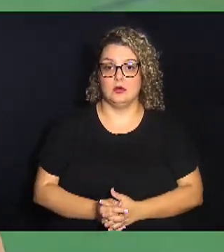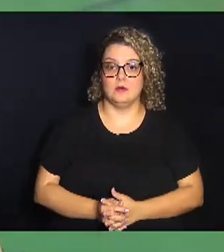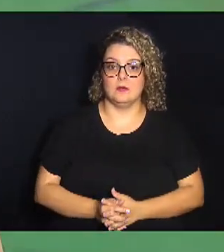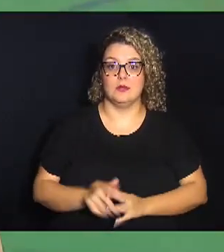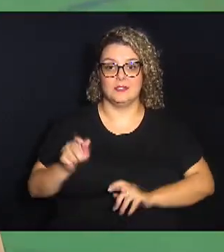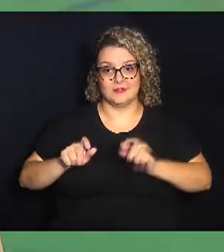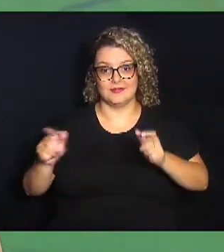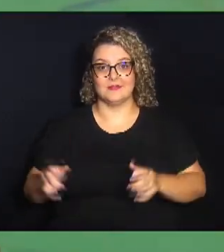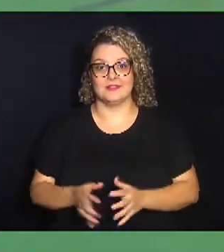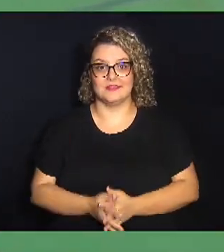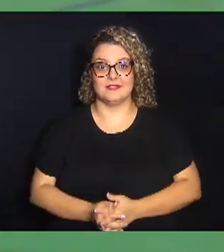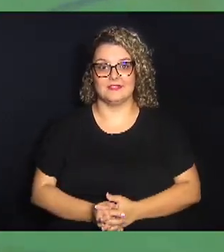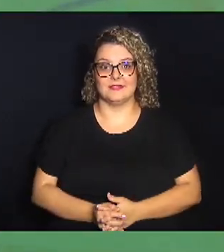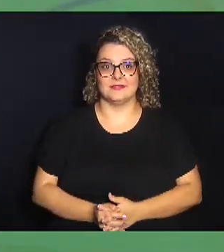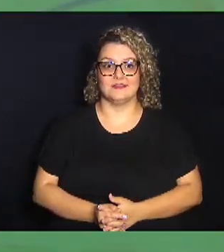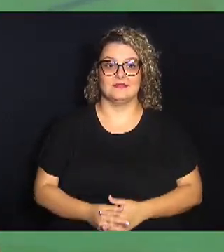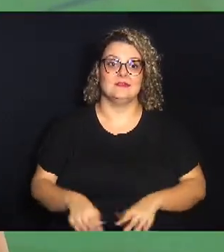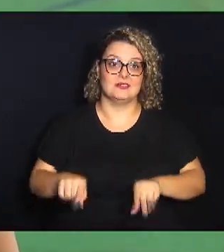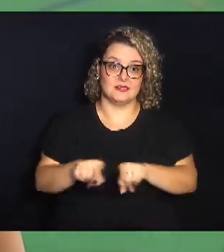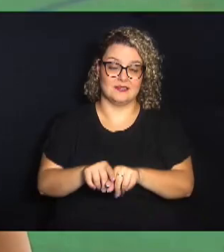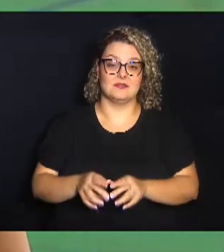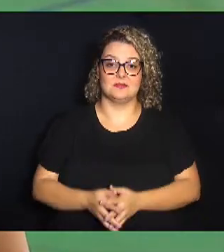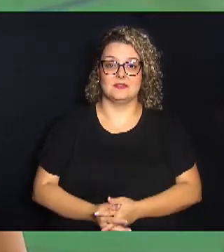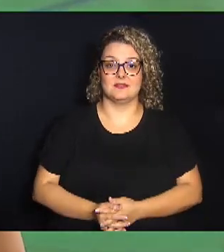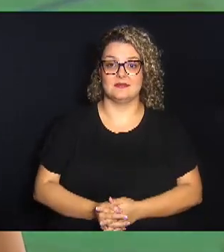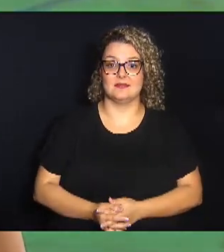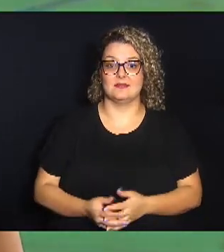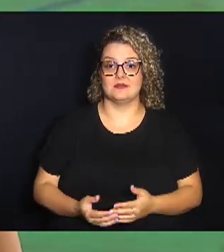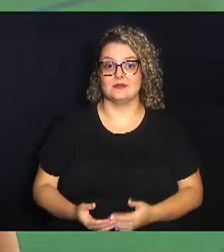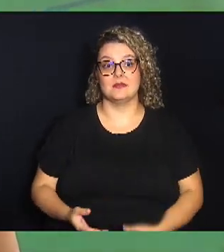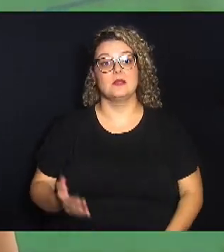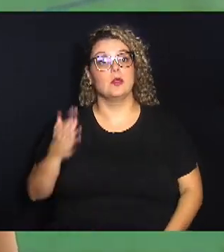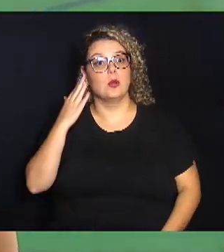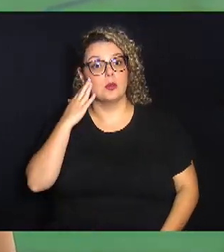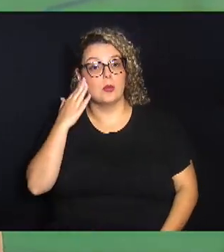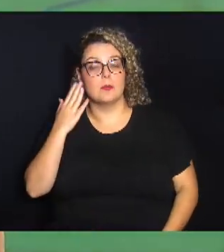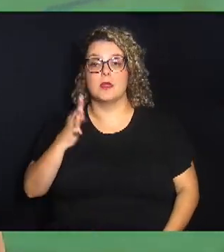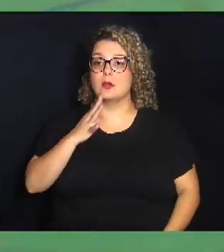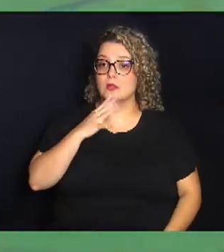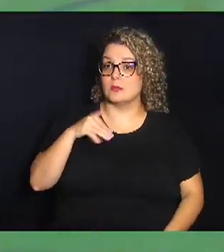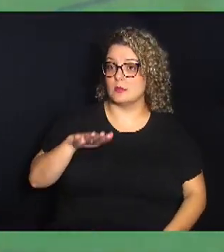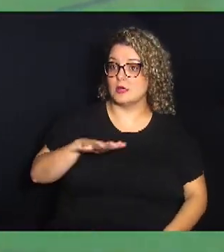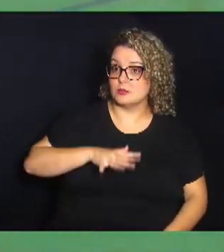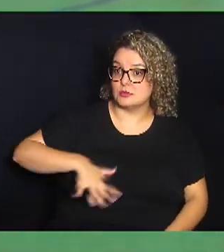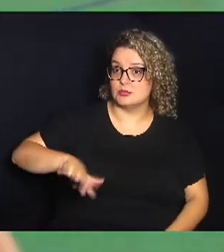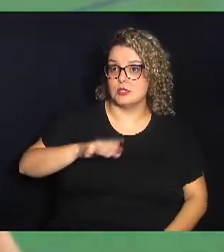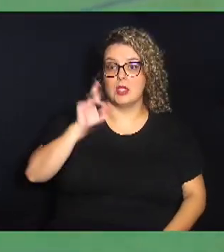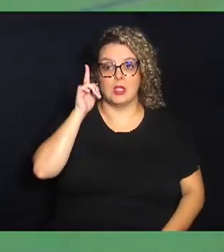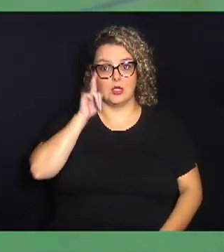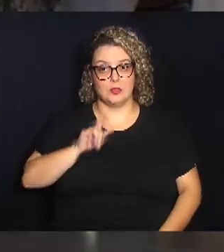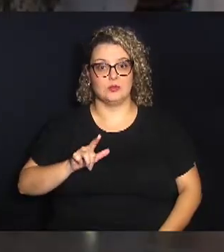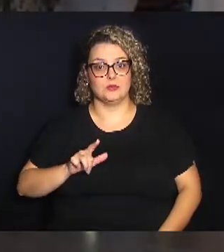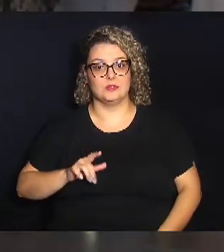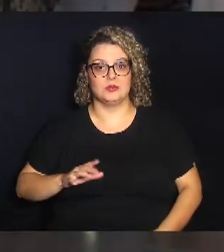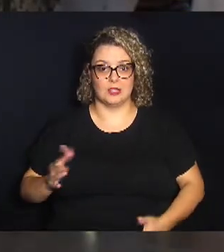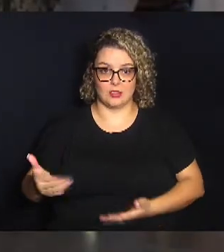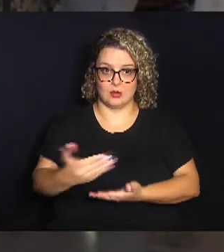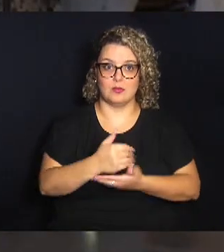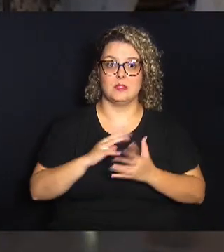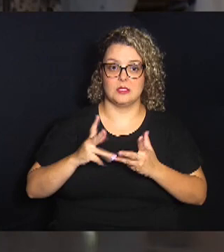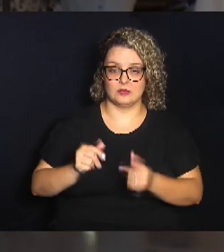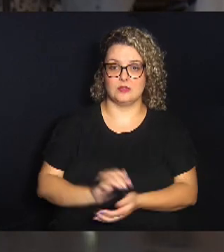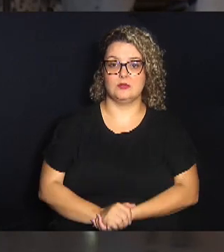pessoas e também estarem mais a par do espaço e a gente conseguir abraçar todo mundo. Os